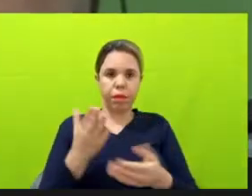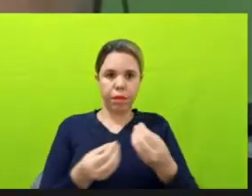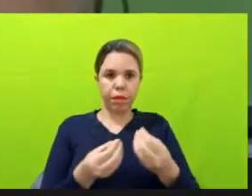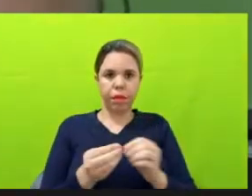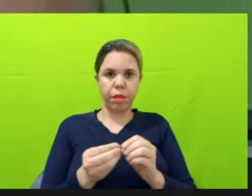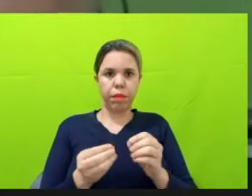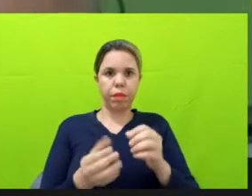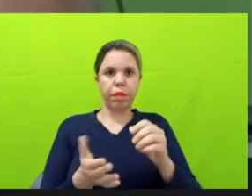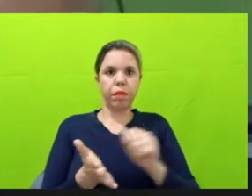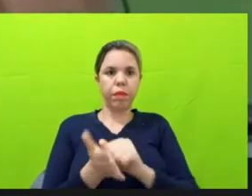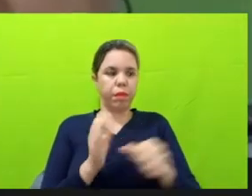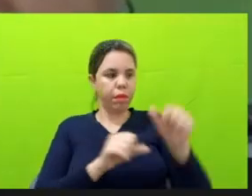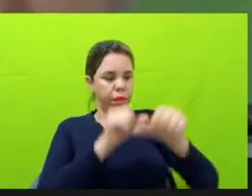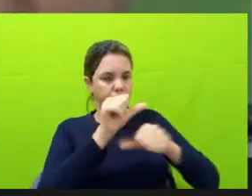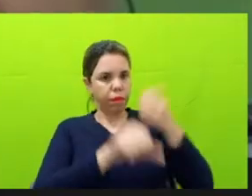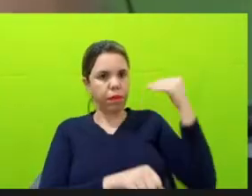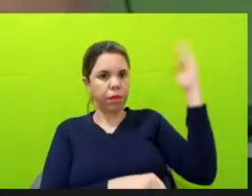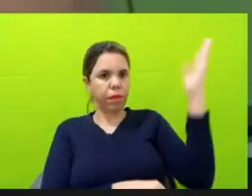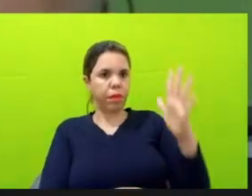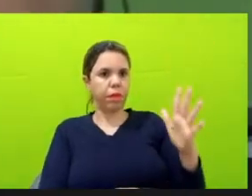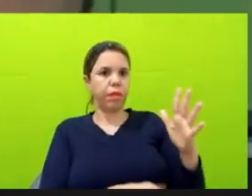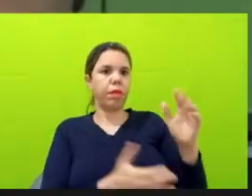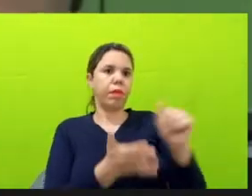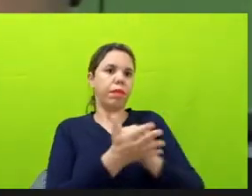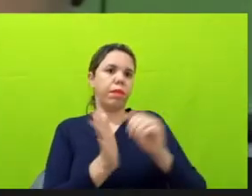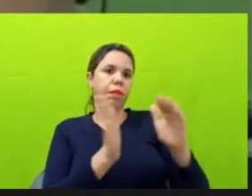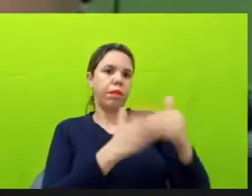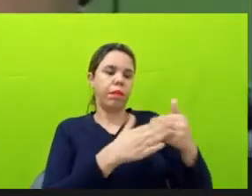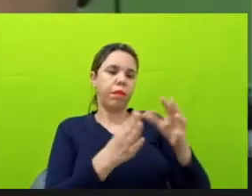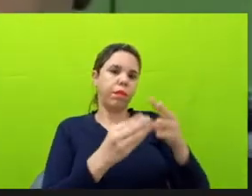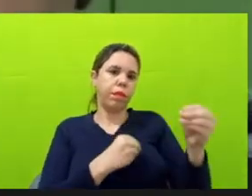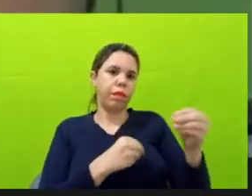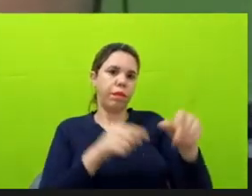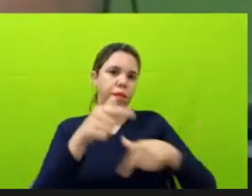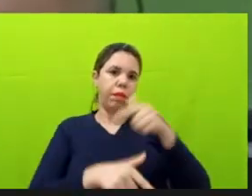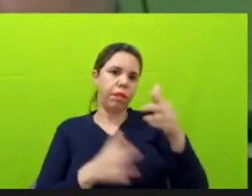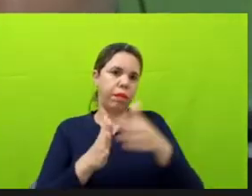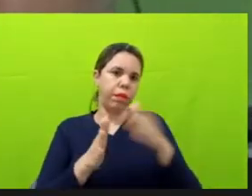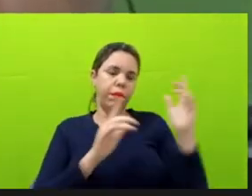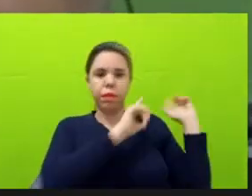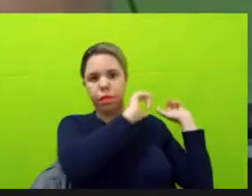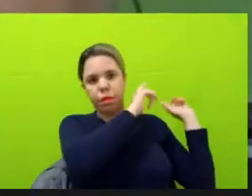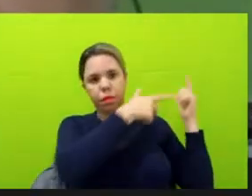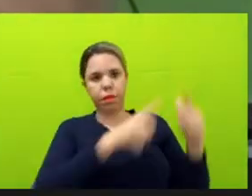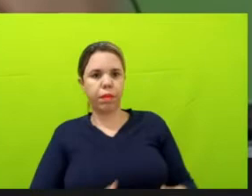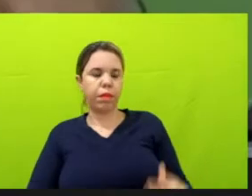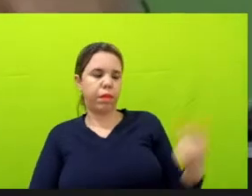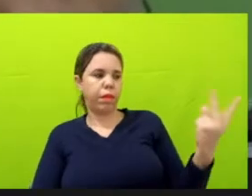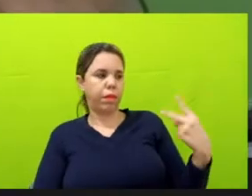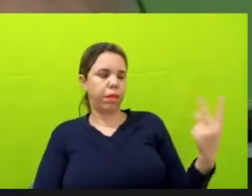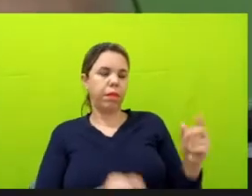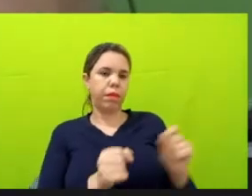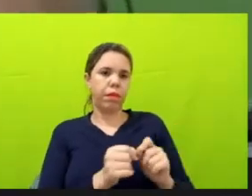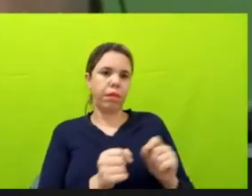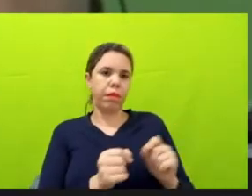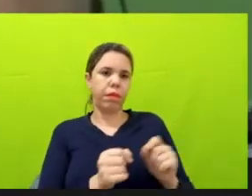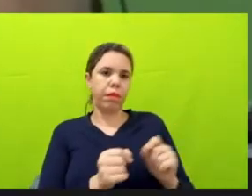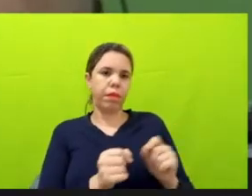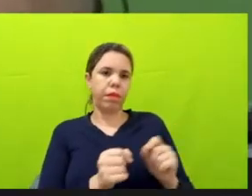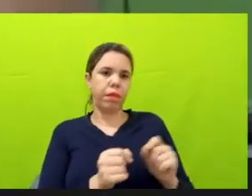na grande mídia brasileira. gente trabalhou a vida inteira na mídia tradicional, eu e a Laís Farias, e observamos